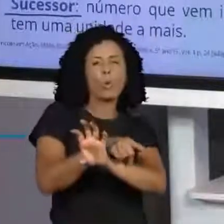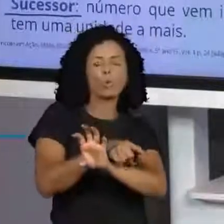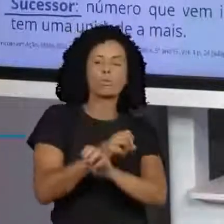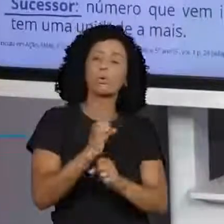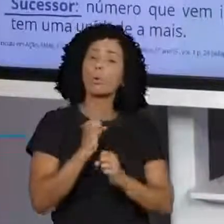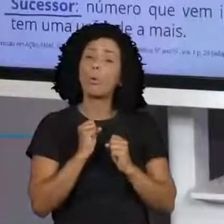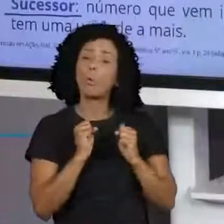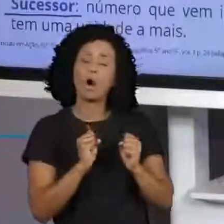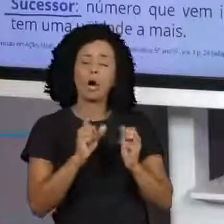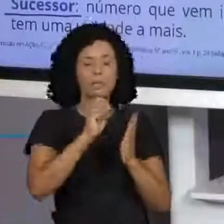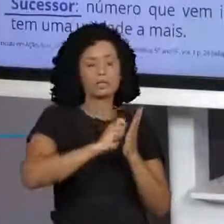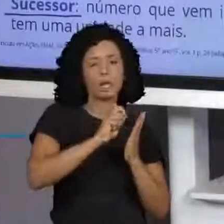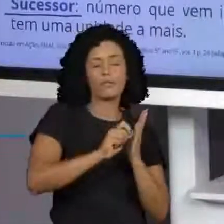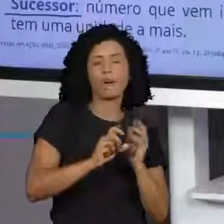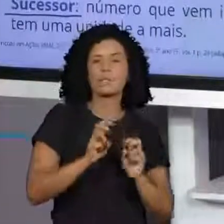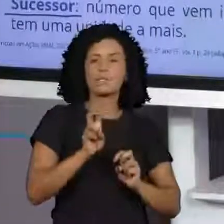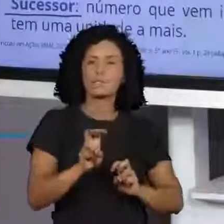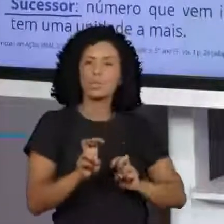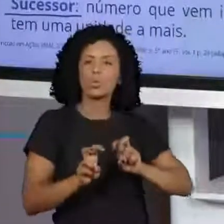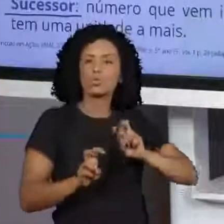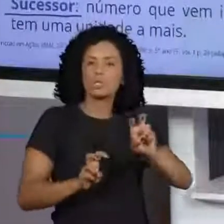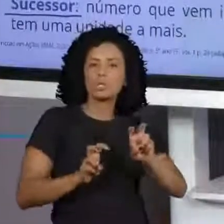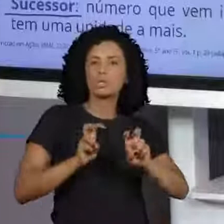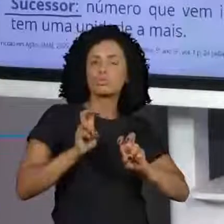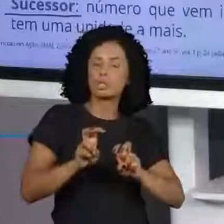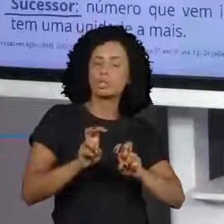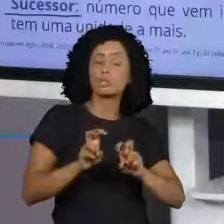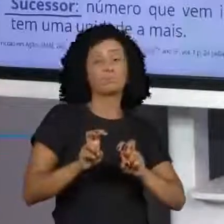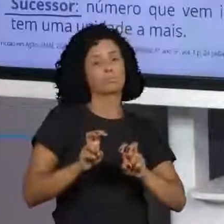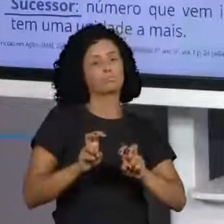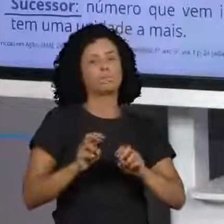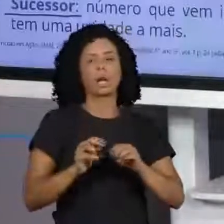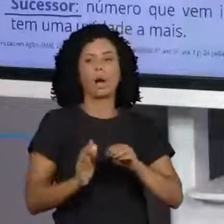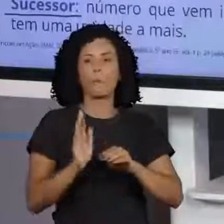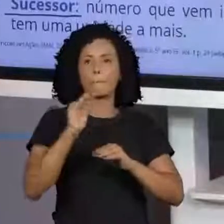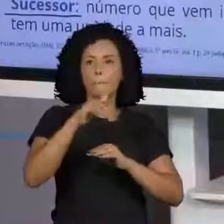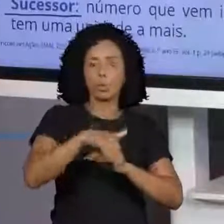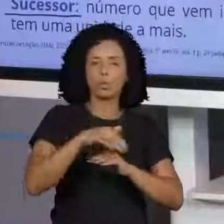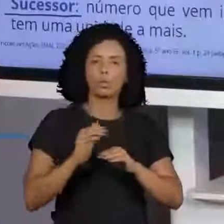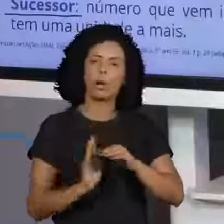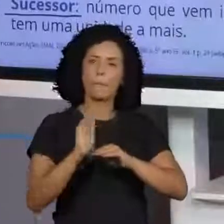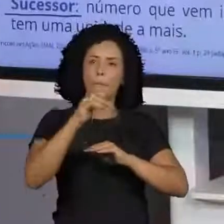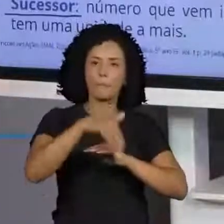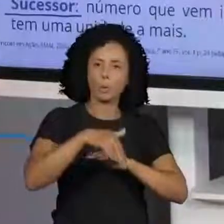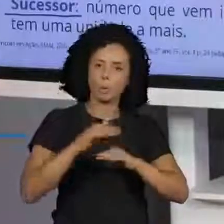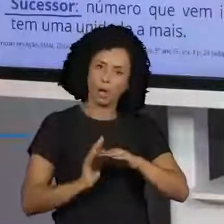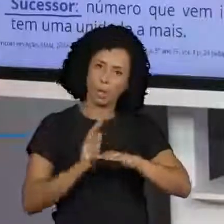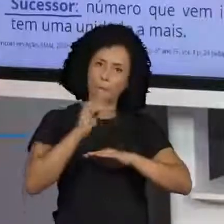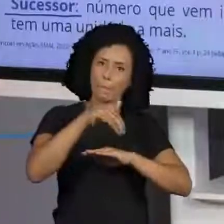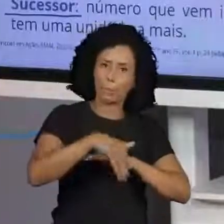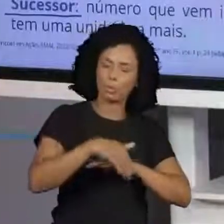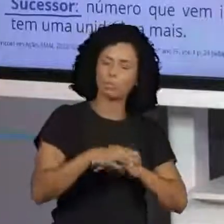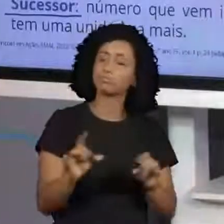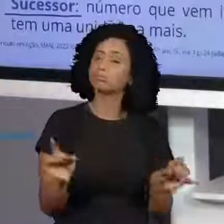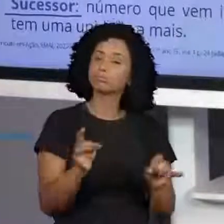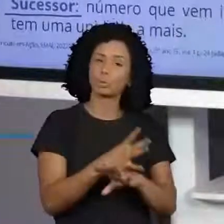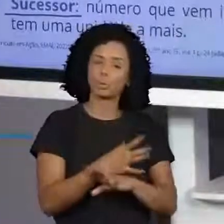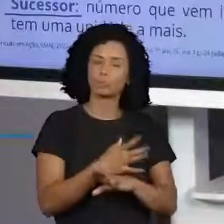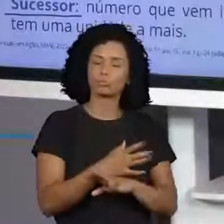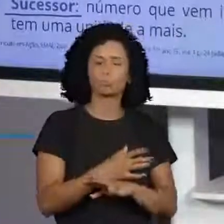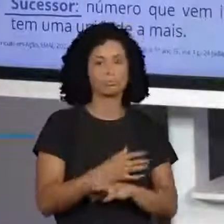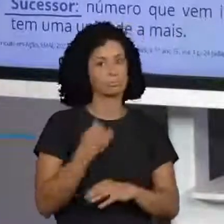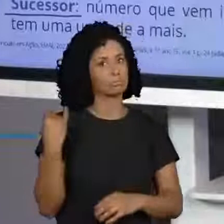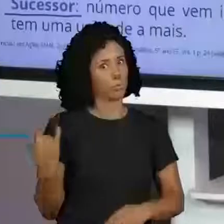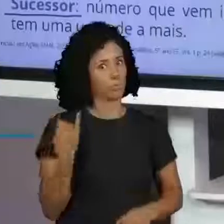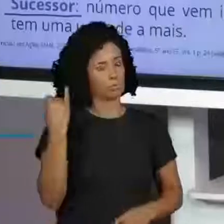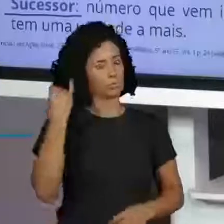em cinco para ficar mais fácil. E você vai pulando até chegar aí. Olha só como é importante estudar,